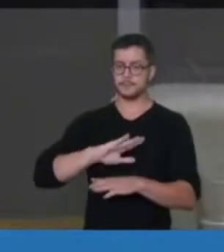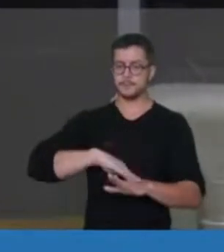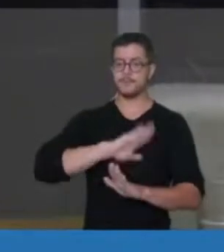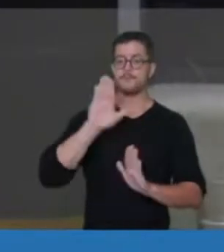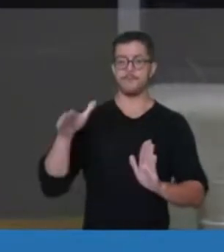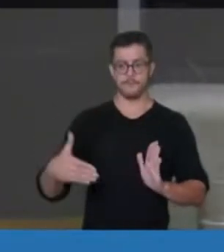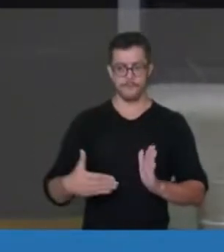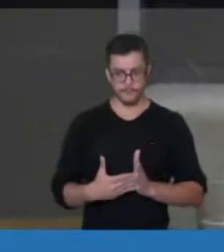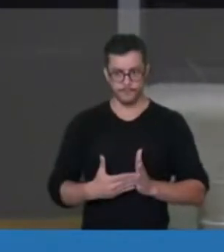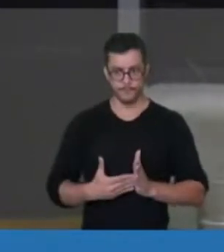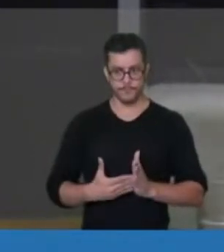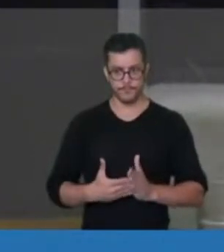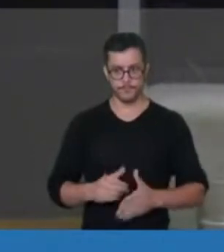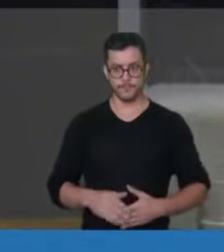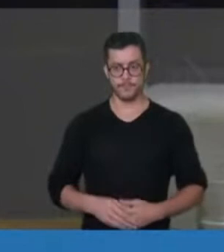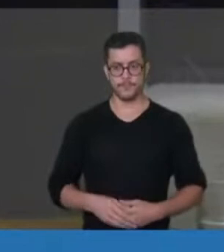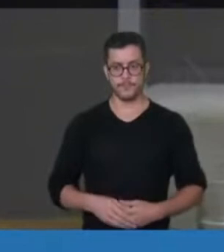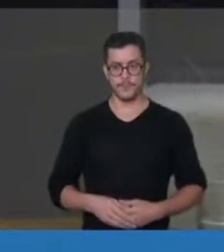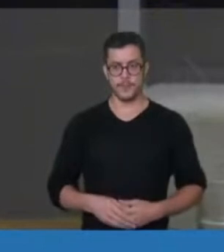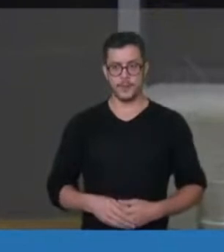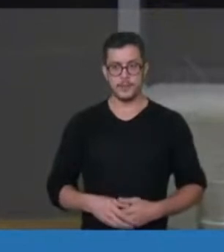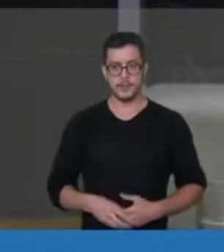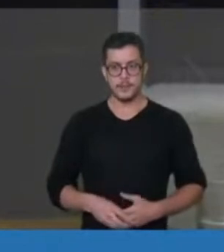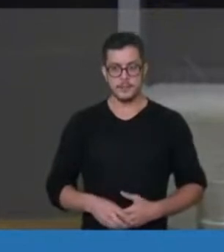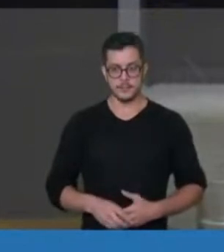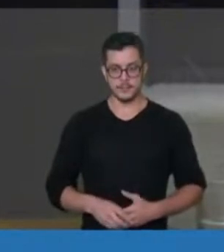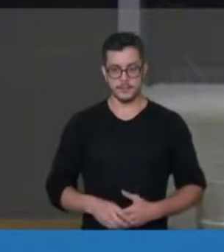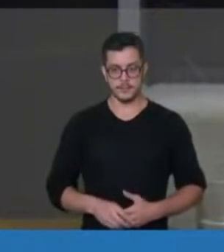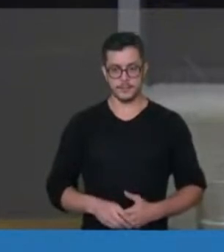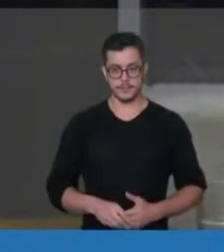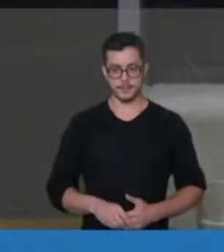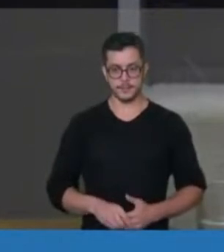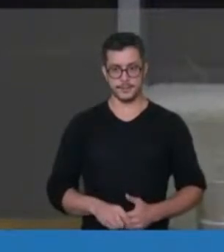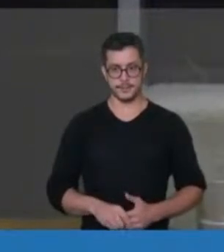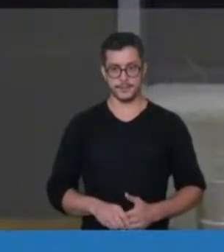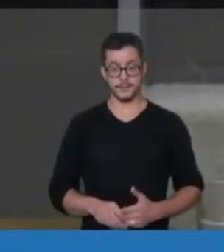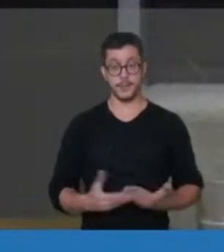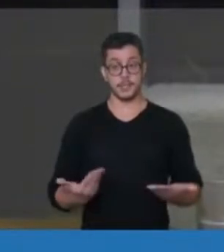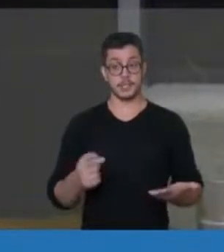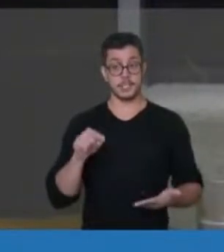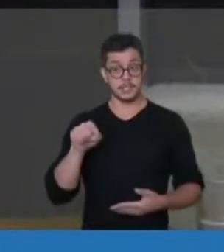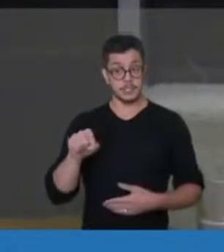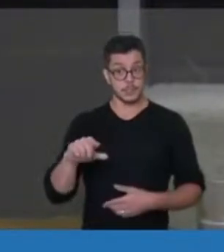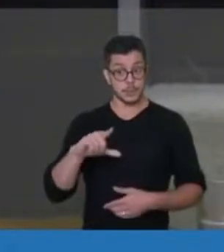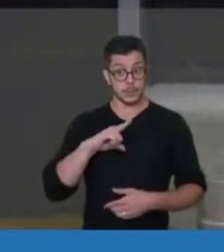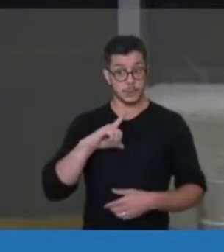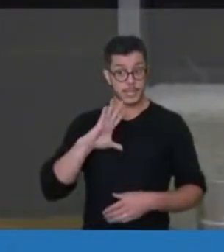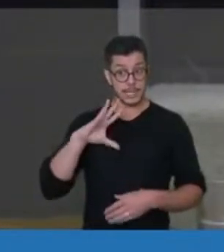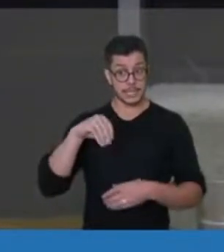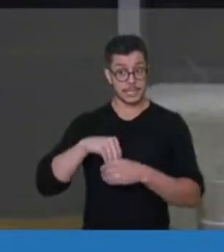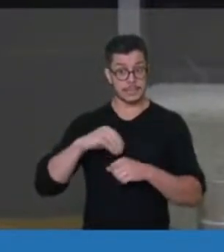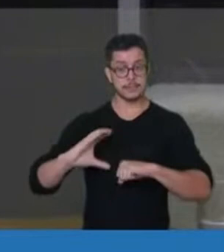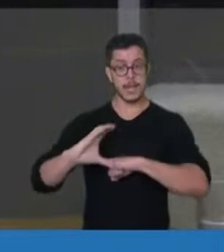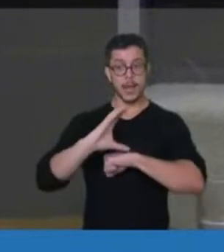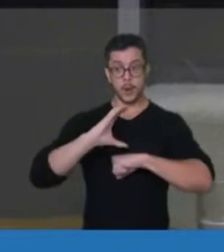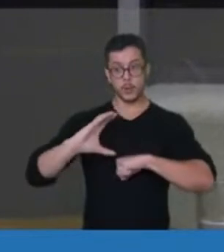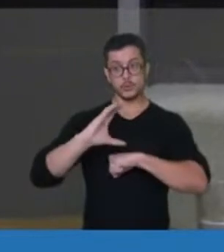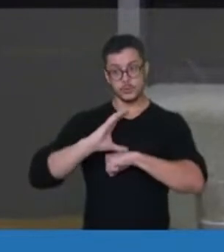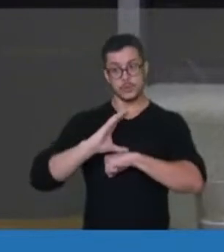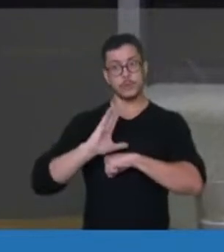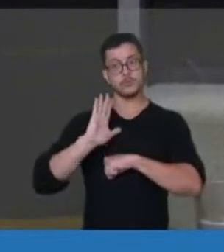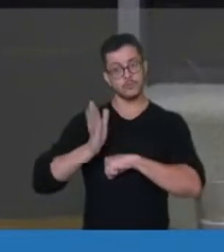proteção integral, como prioridades absolutas constitucionais. Aliás, a única prioridade